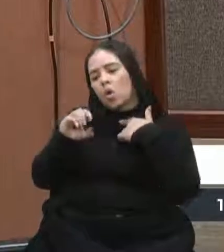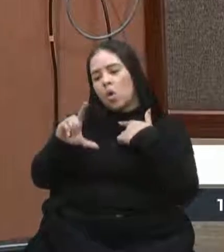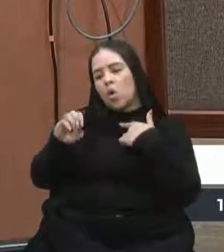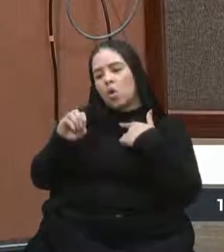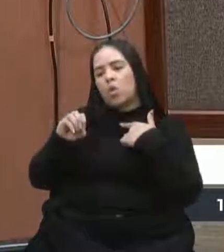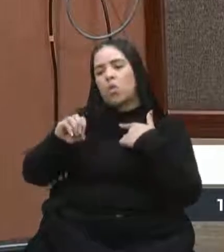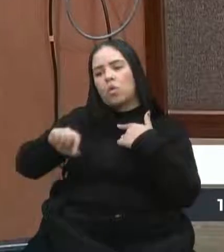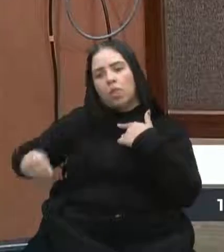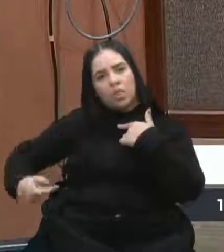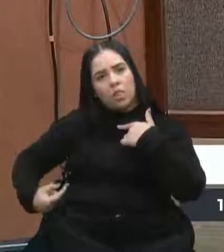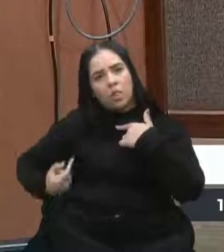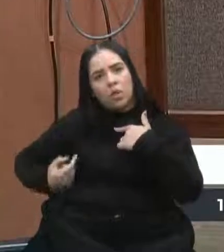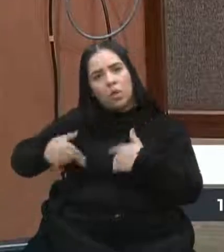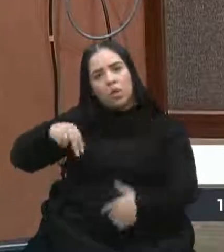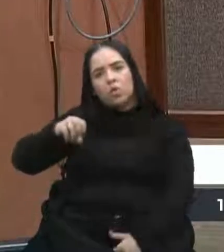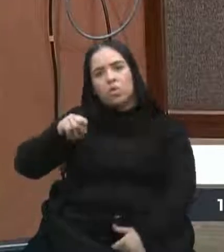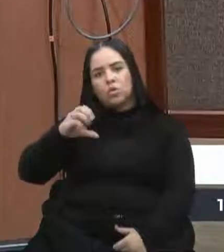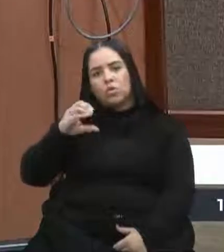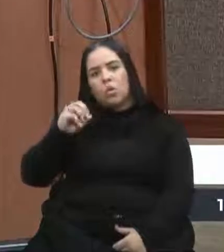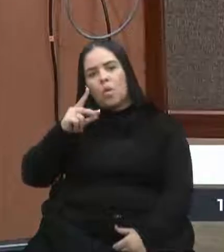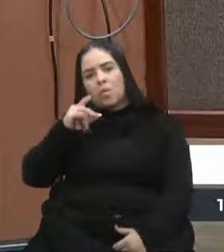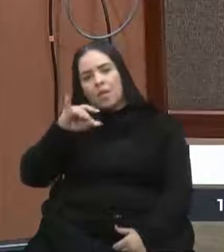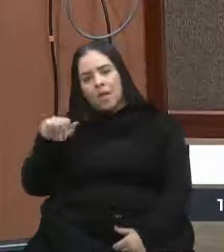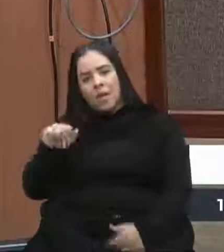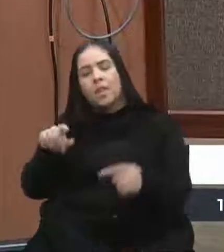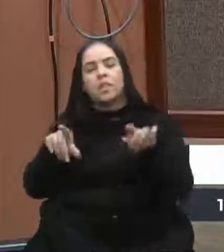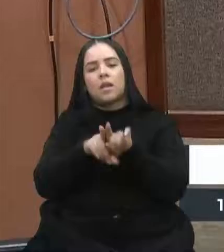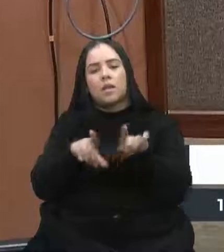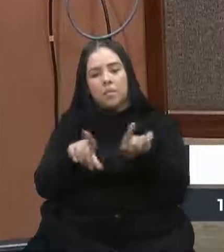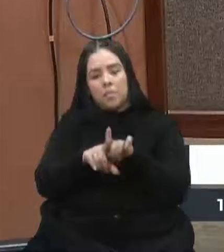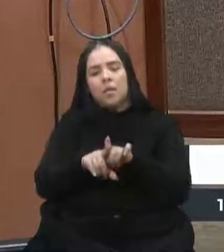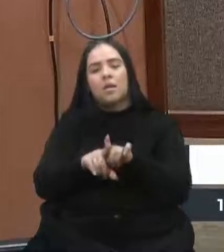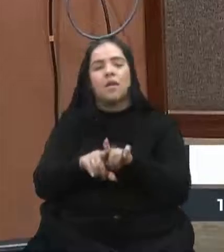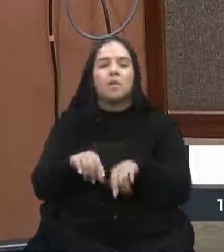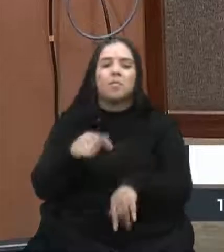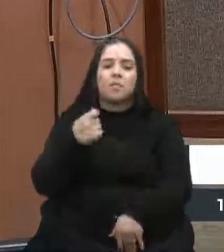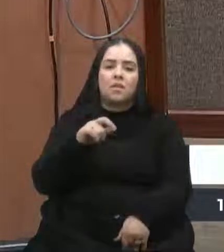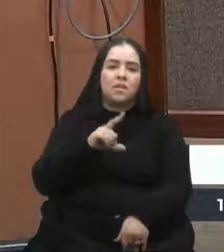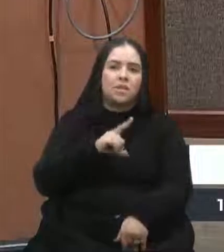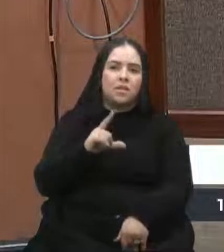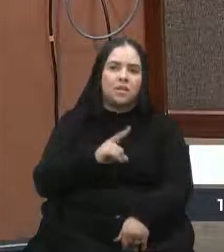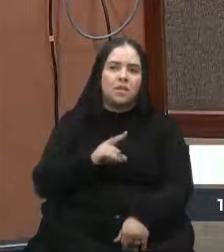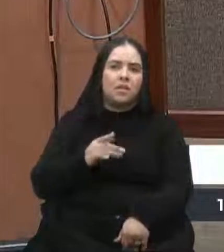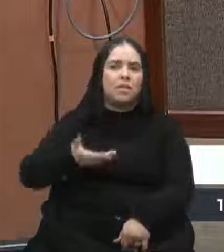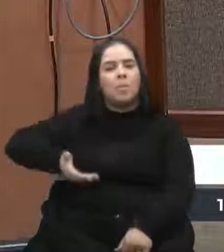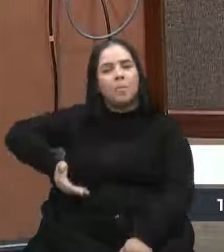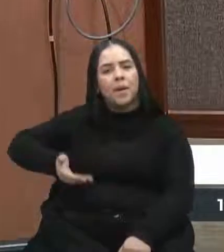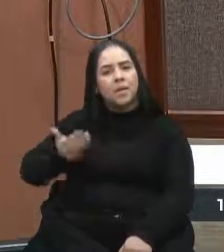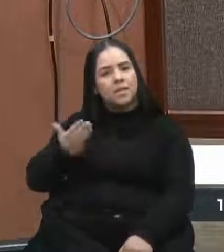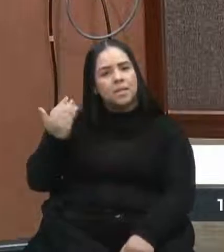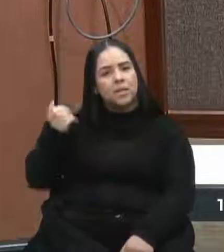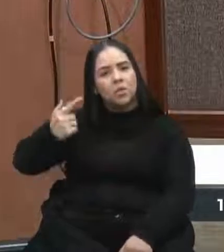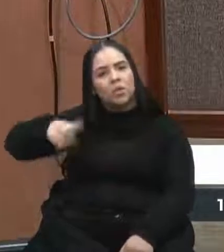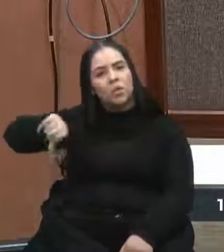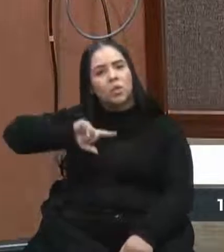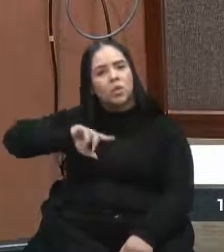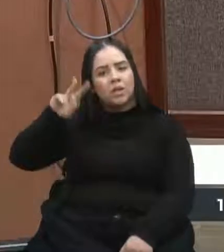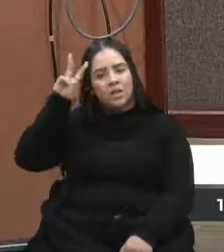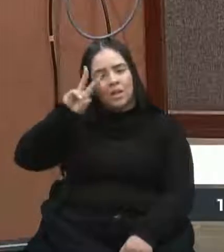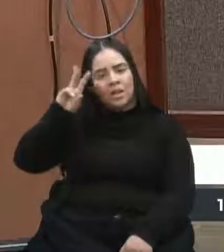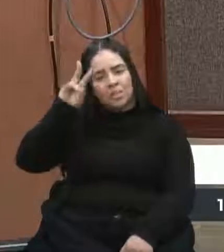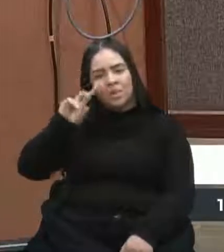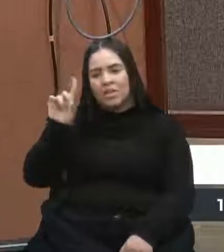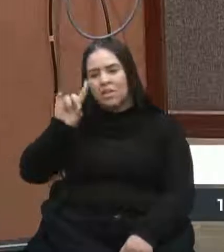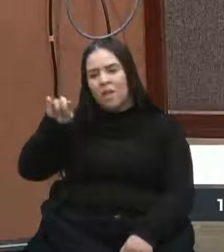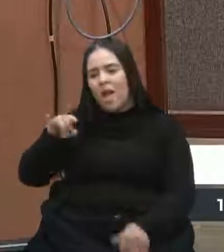ressonâncias mesmo, que são gratuitas, precisam passar, obviamente, pelo DACRA. E aí vem, historicamente, já que isso não aconteceu